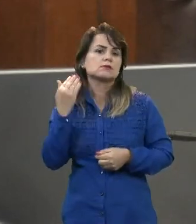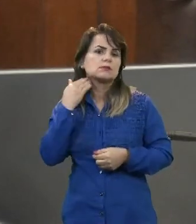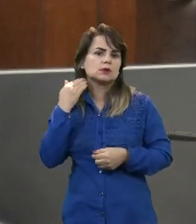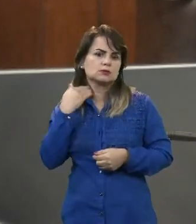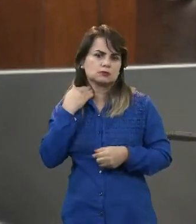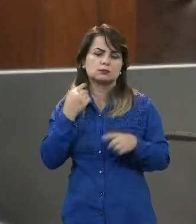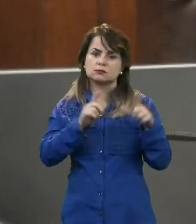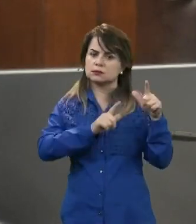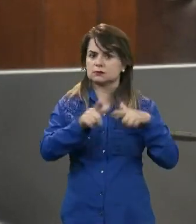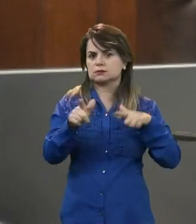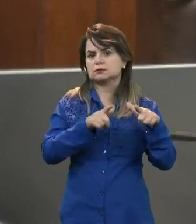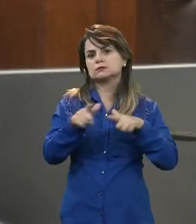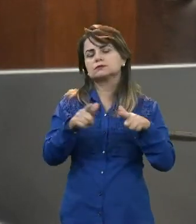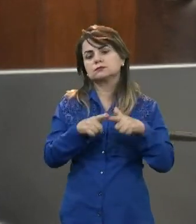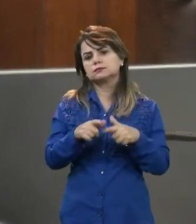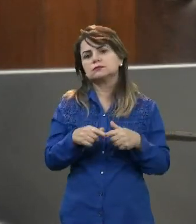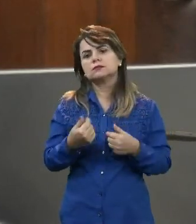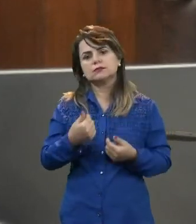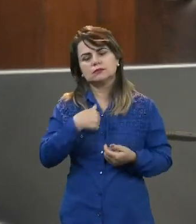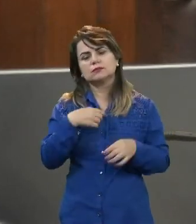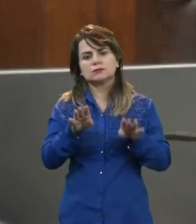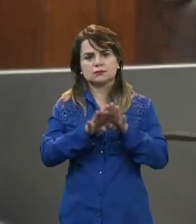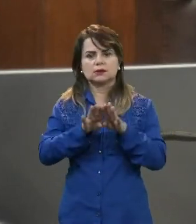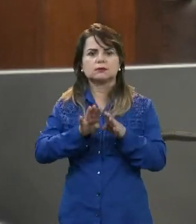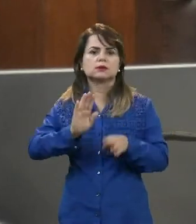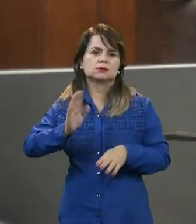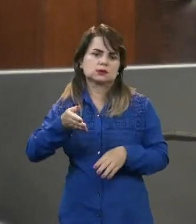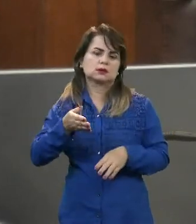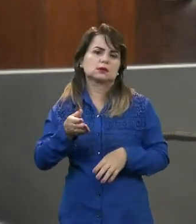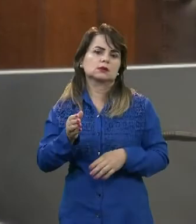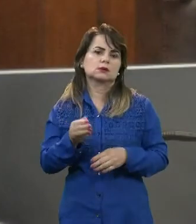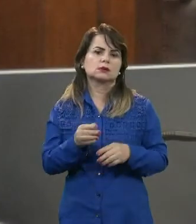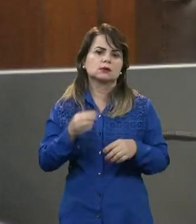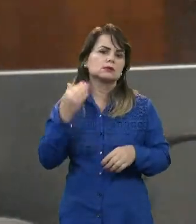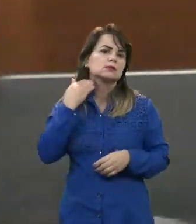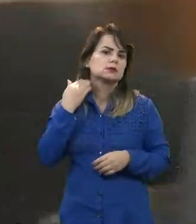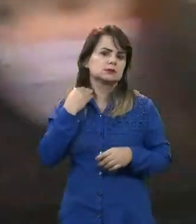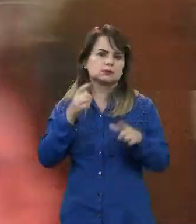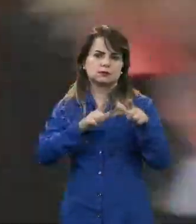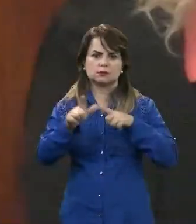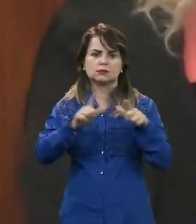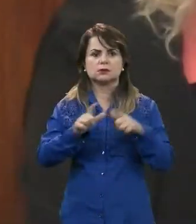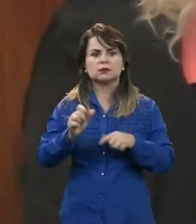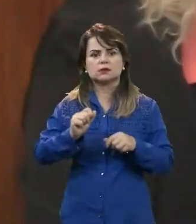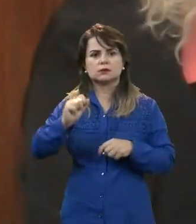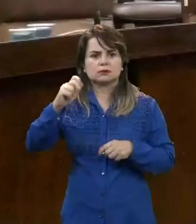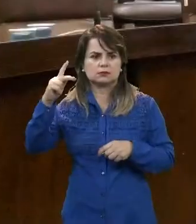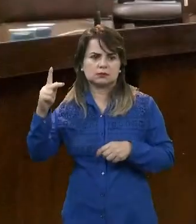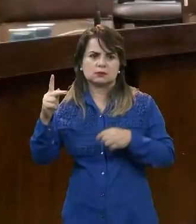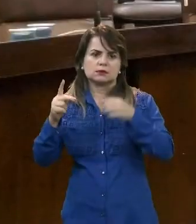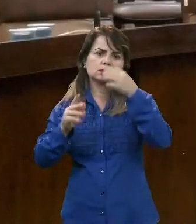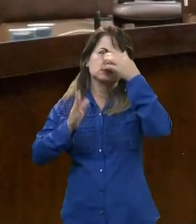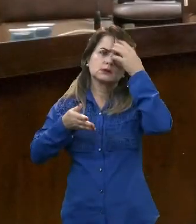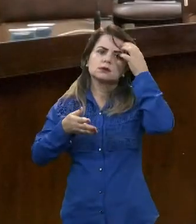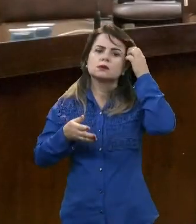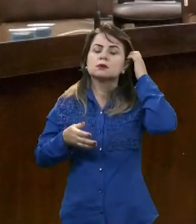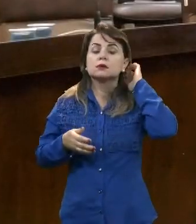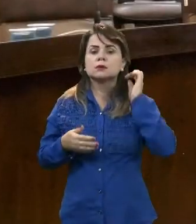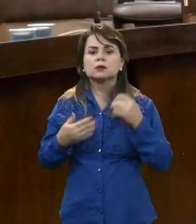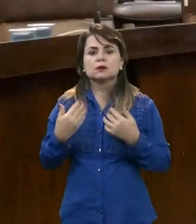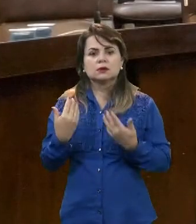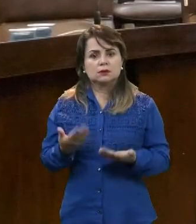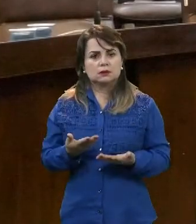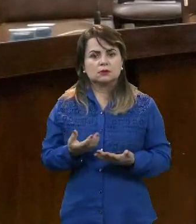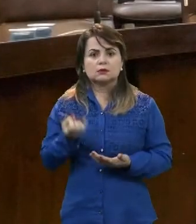anos bancário, né? Então, me aposentei em 2010, a gente entende um pouquinho do negócio. Quando